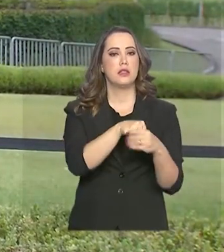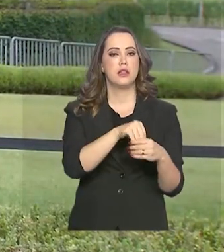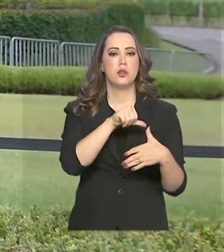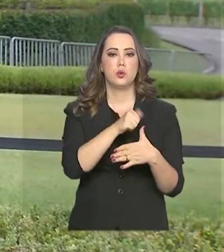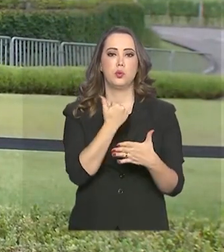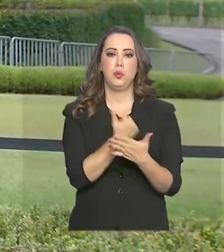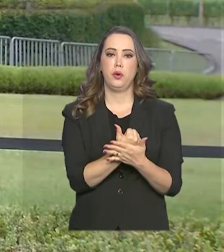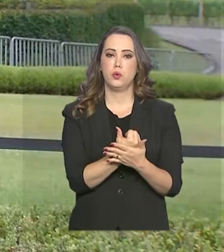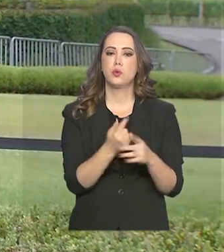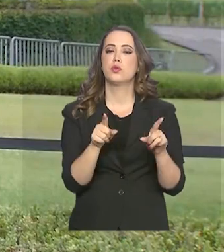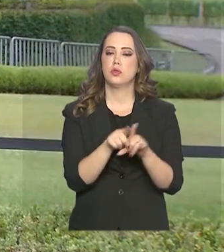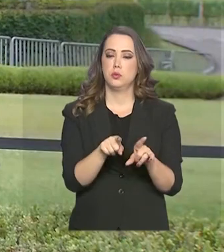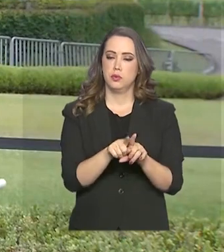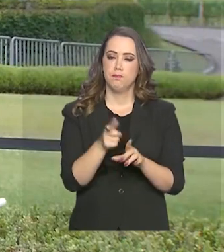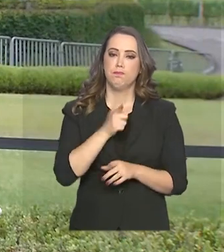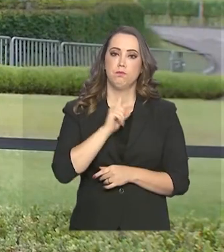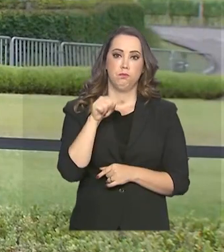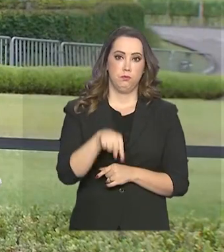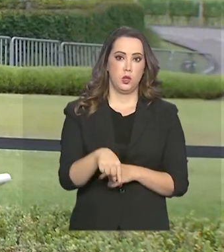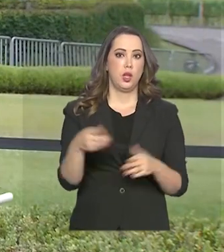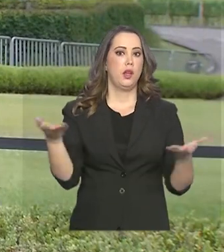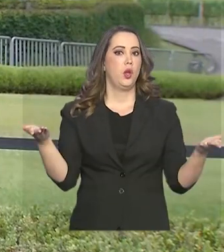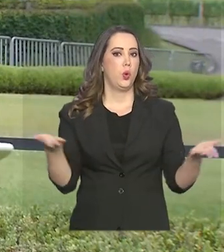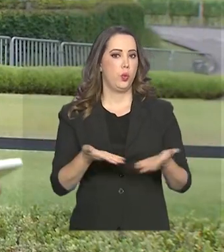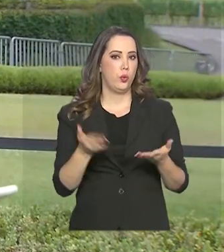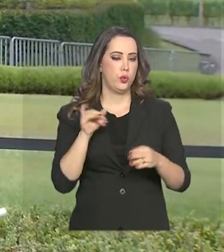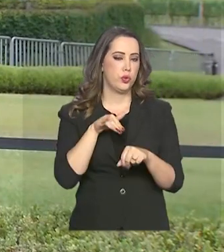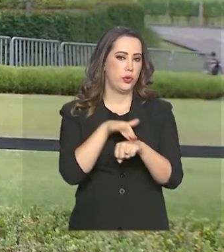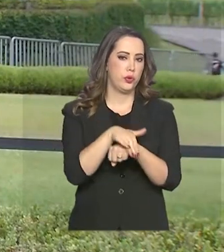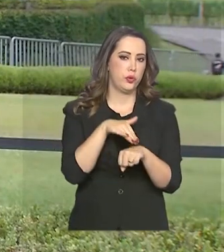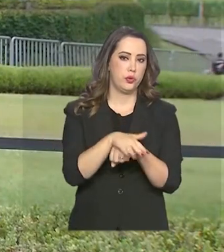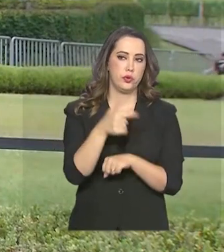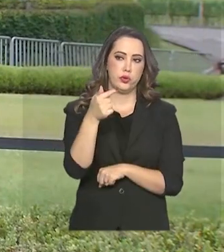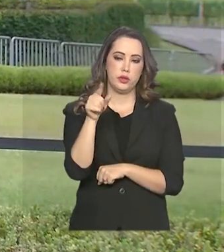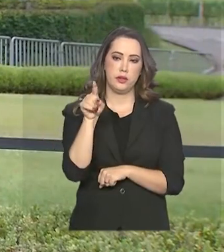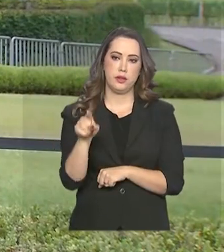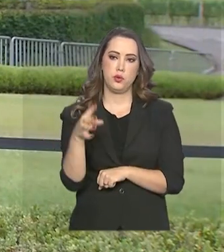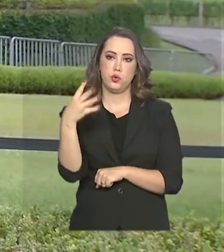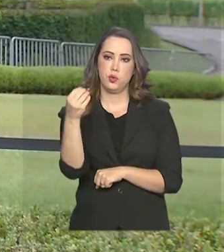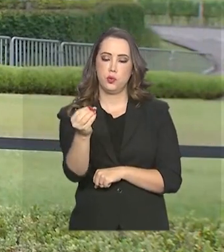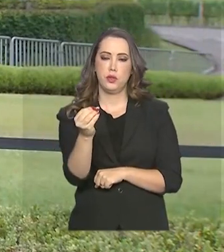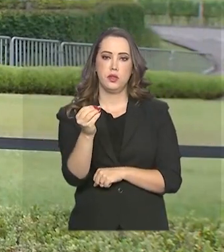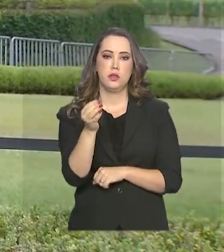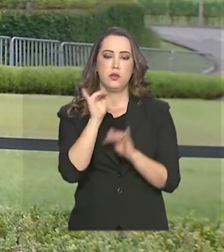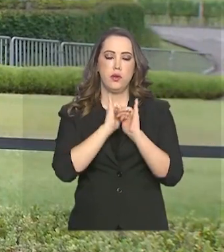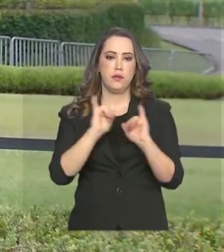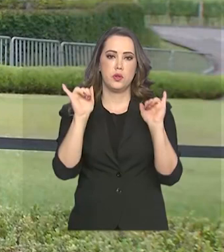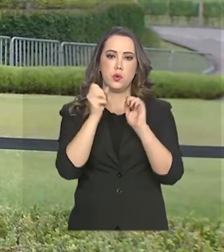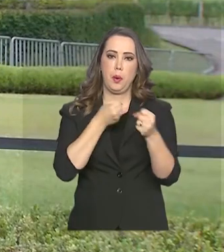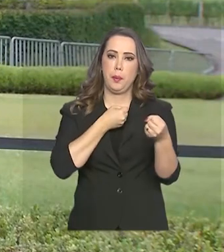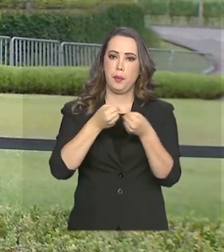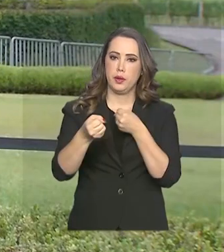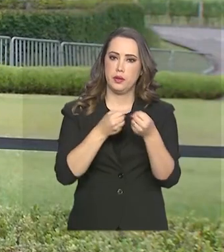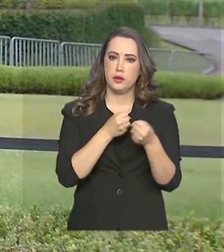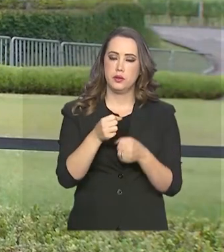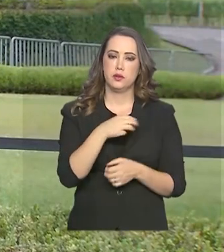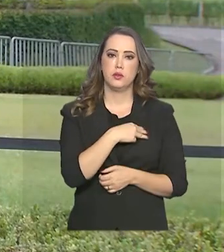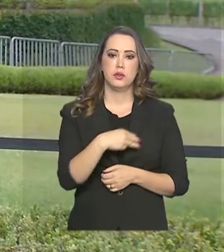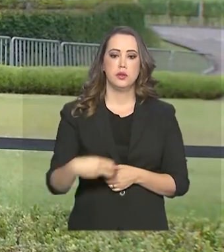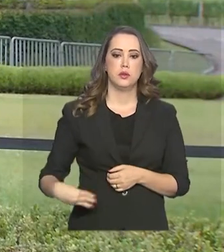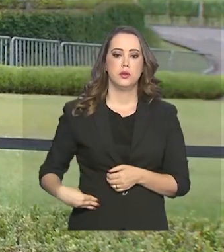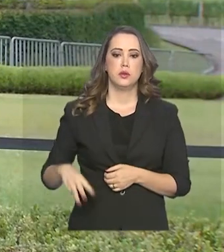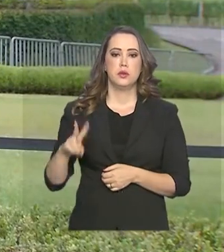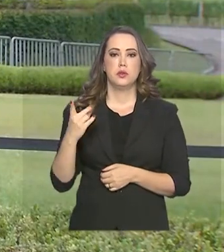Mercosul. E está previsto ainda para hoje, à noite, logo mais às 7h40, uma declaração à imprensa do ministro